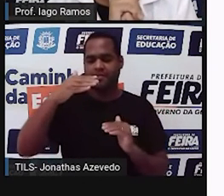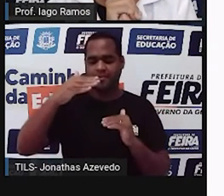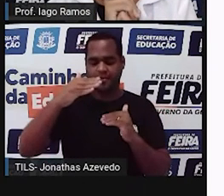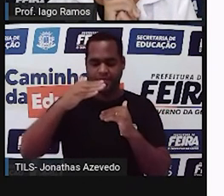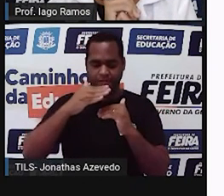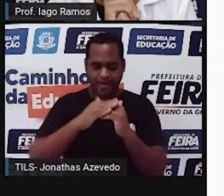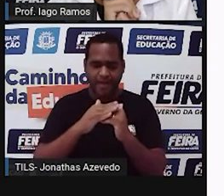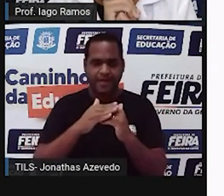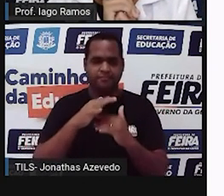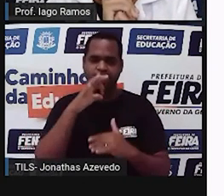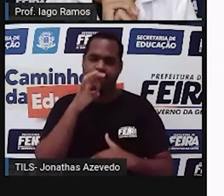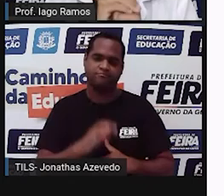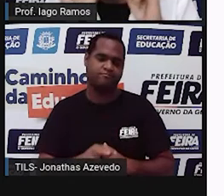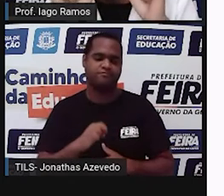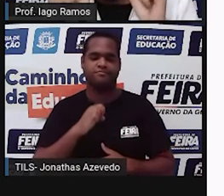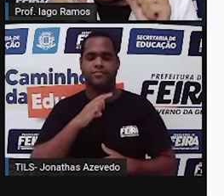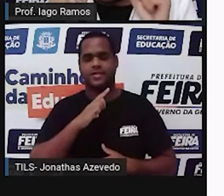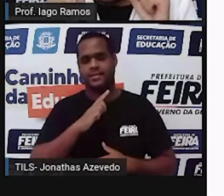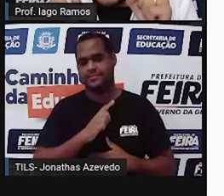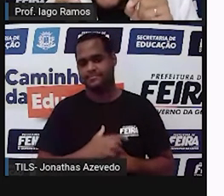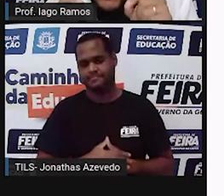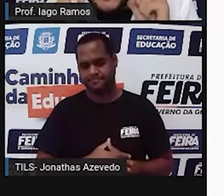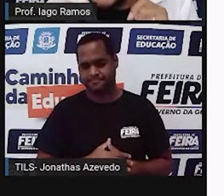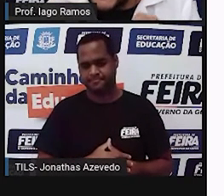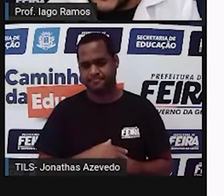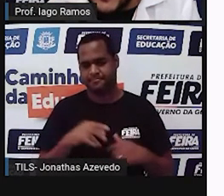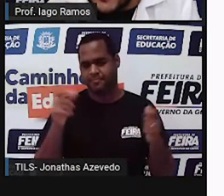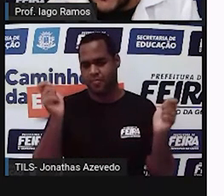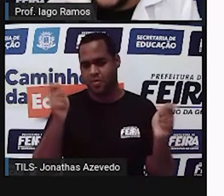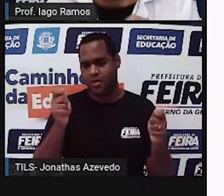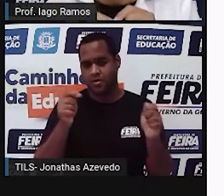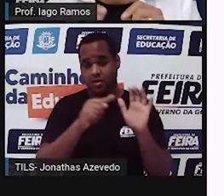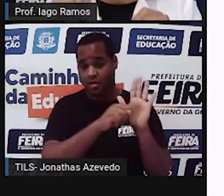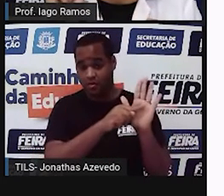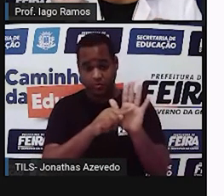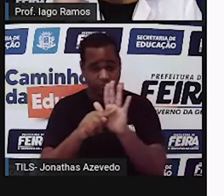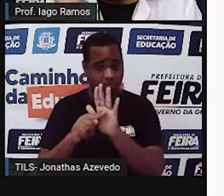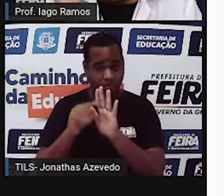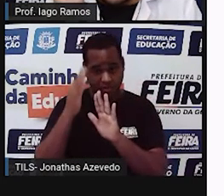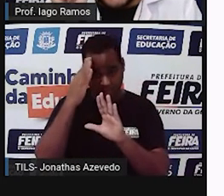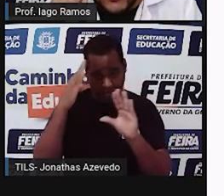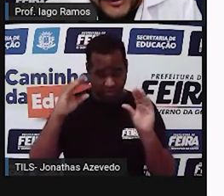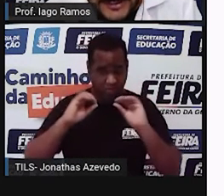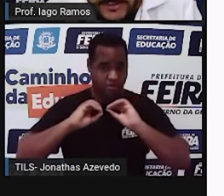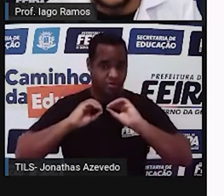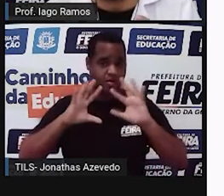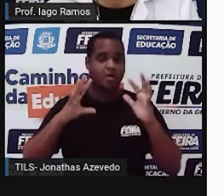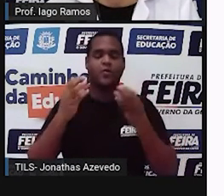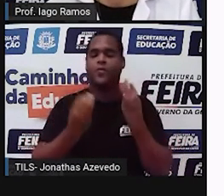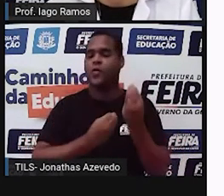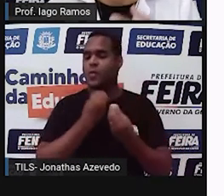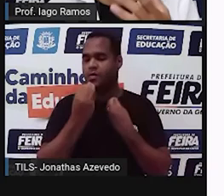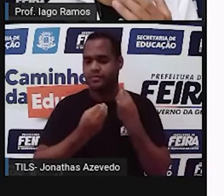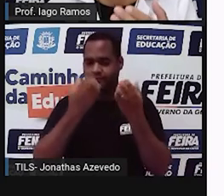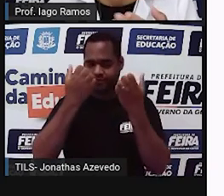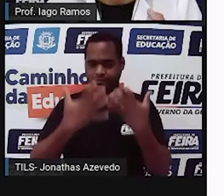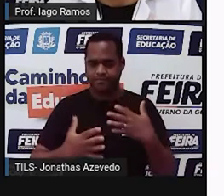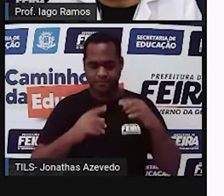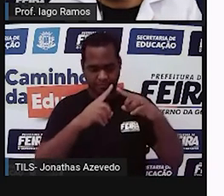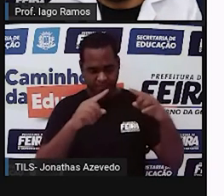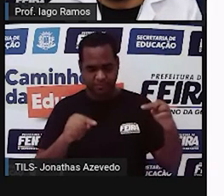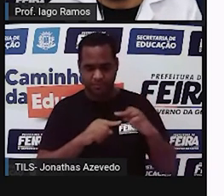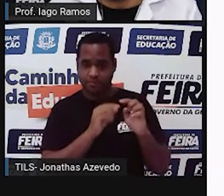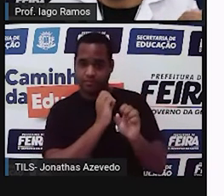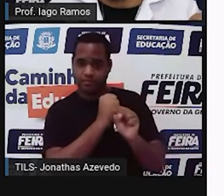encaixam perfeitamente. Isso nos ajuda a entender o porquê que a área de um triângulo daquele está sendo